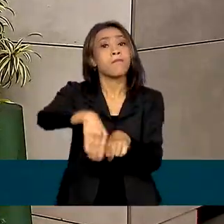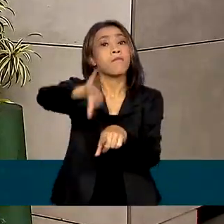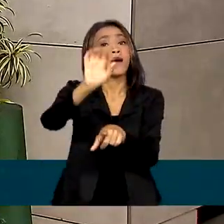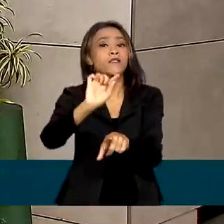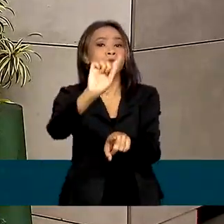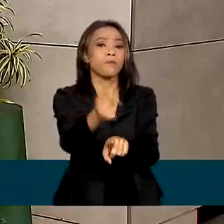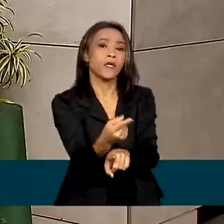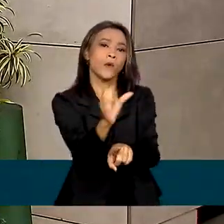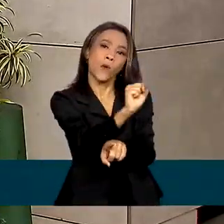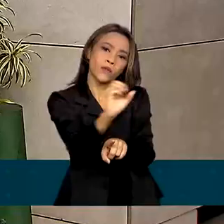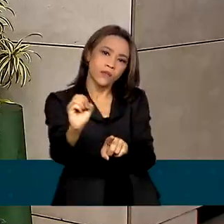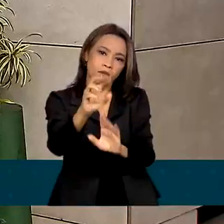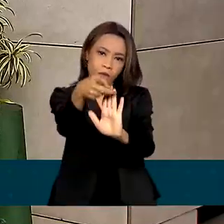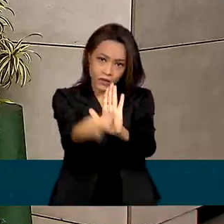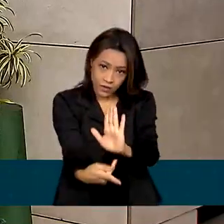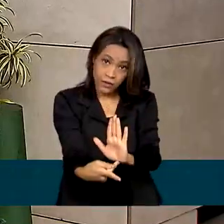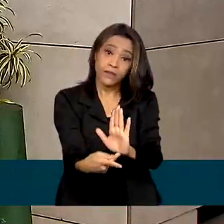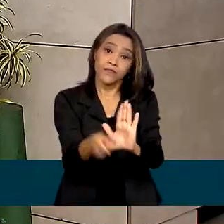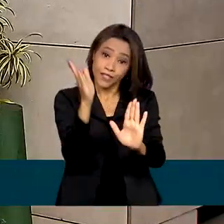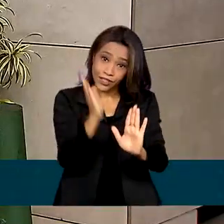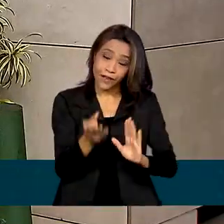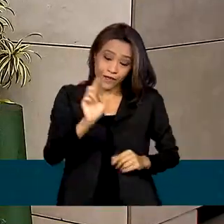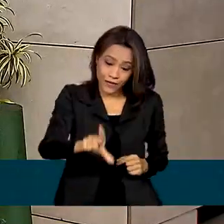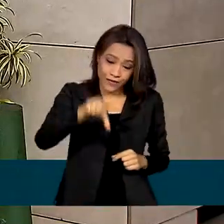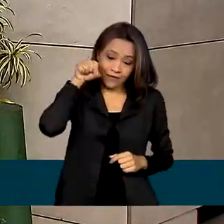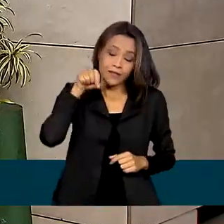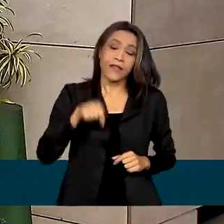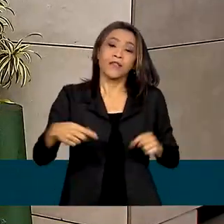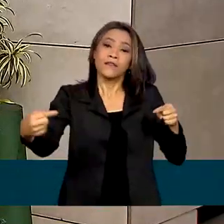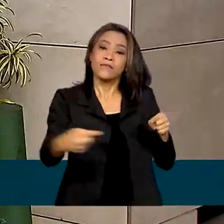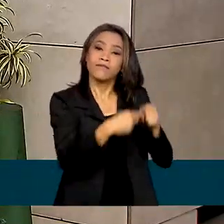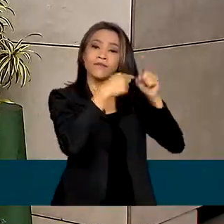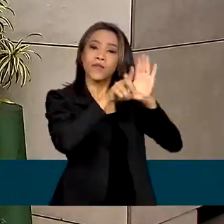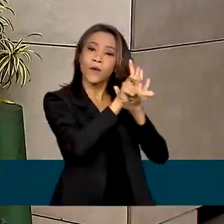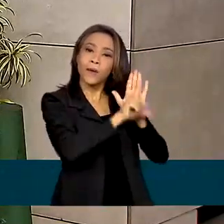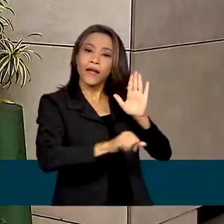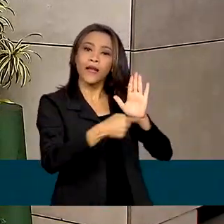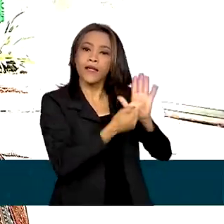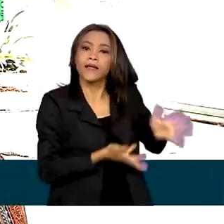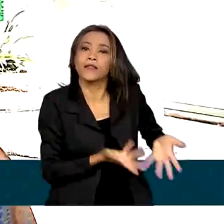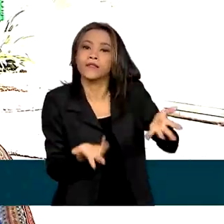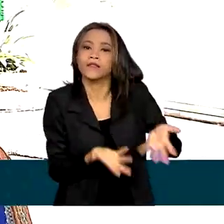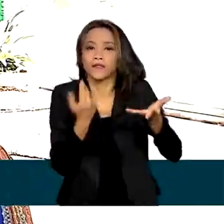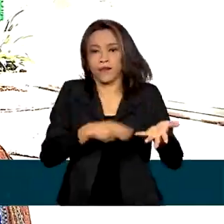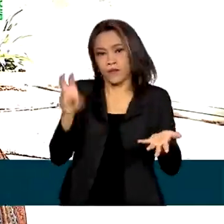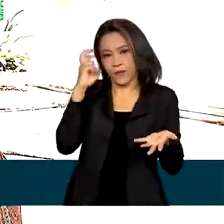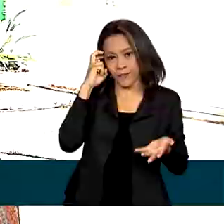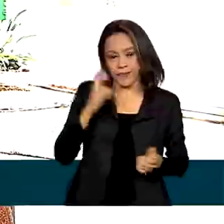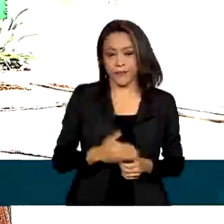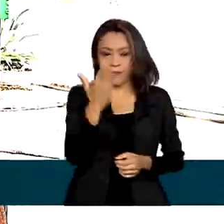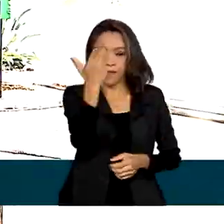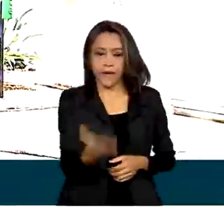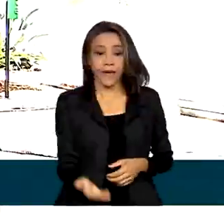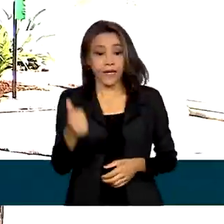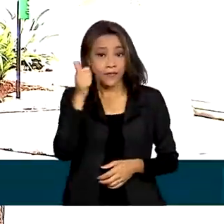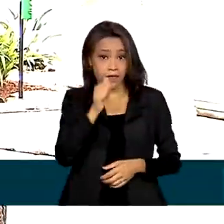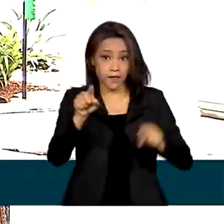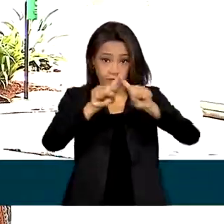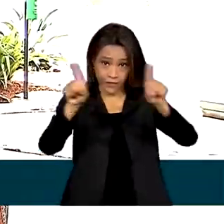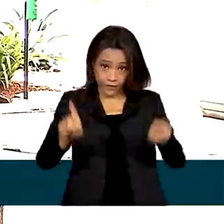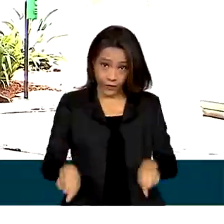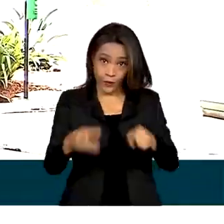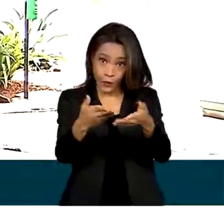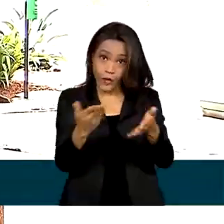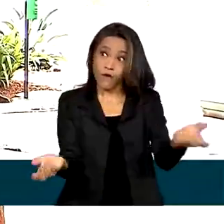1.800 projetos contemplados pela Lei de Incentivo à Cultura. Para essa servidora, voltar à